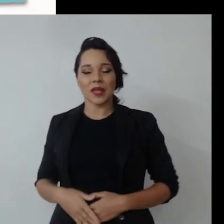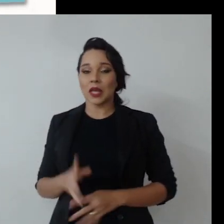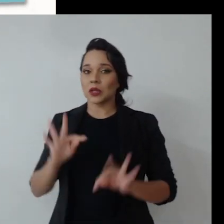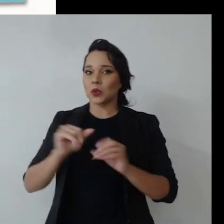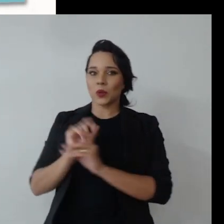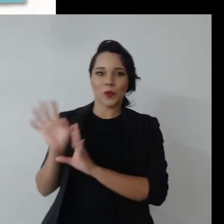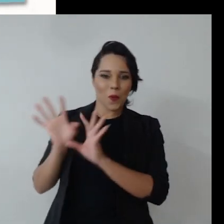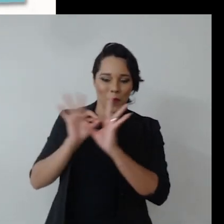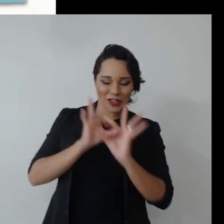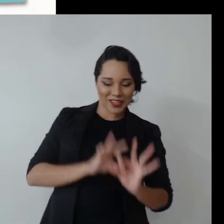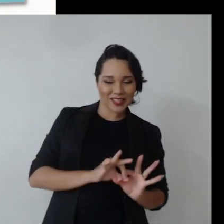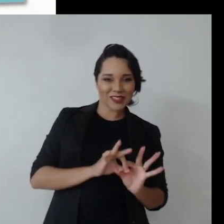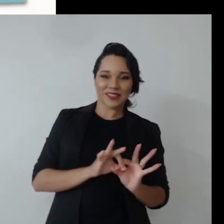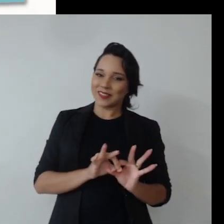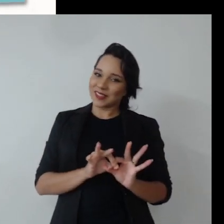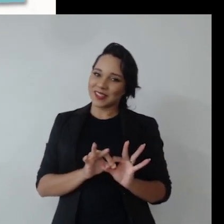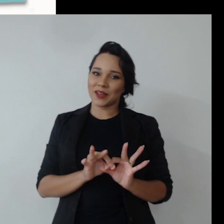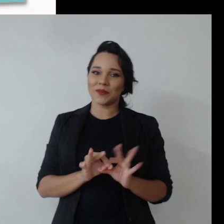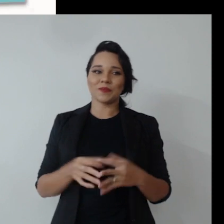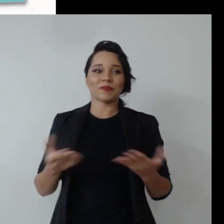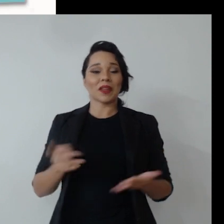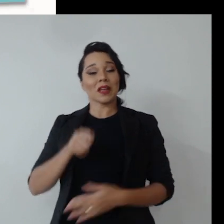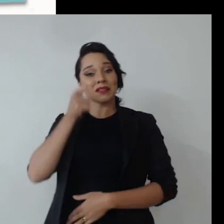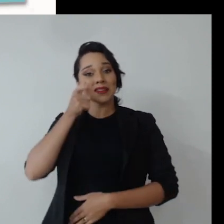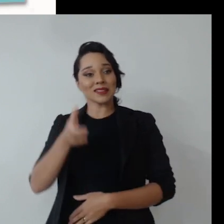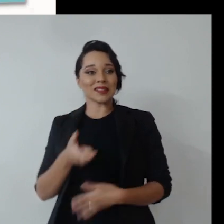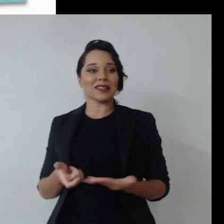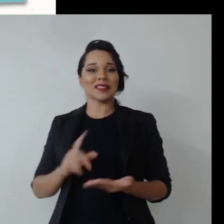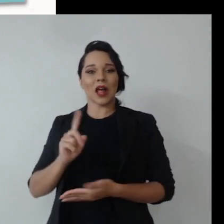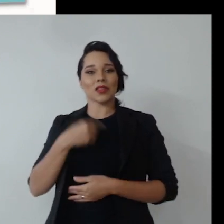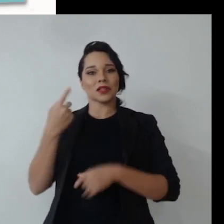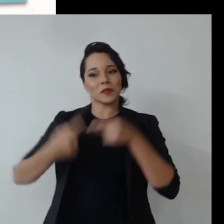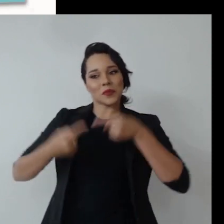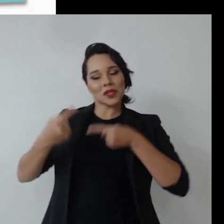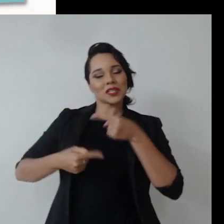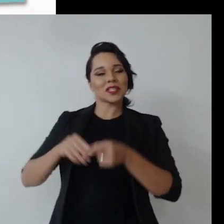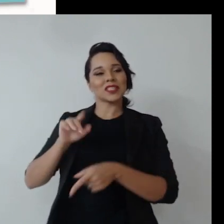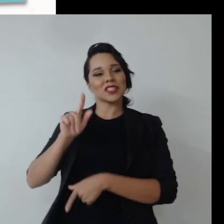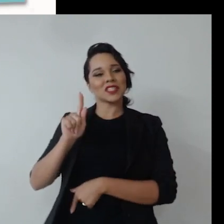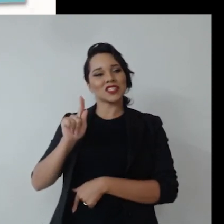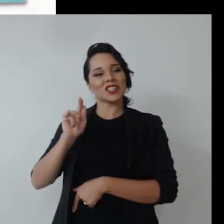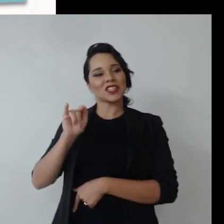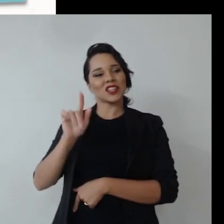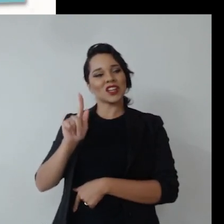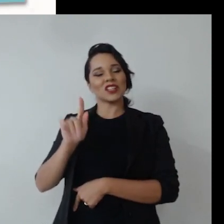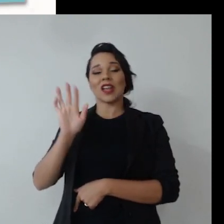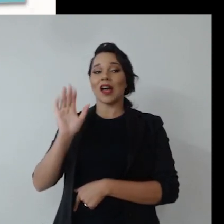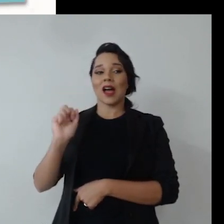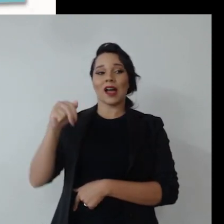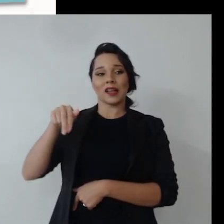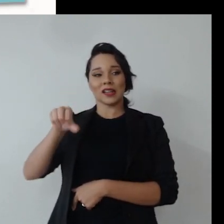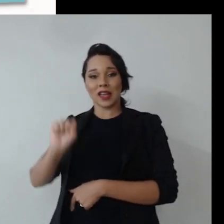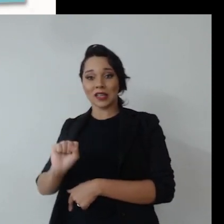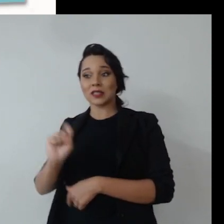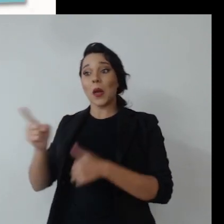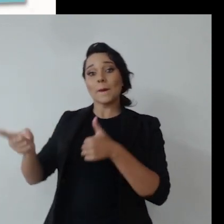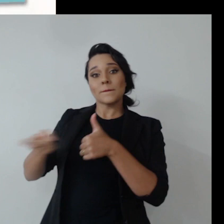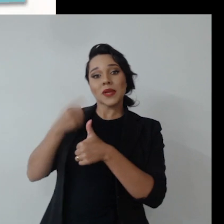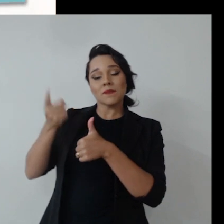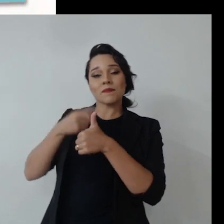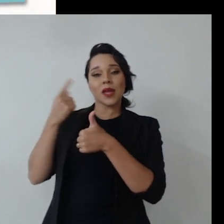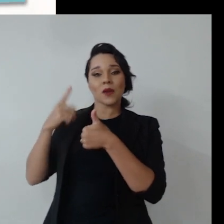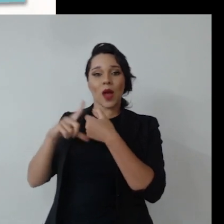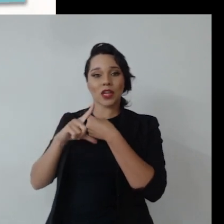ISD, tudo entrelaçado. É interessante, a nossa política de ISD, da INS, o